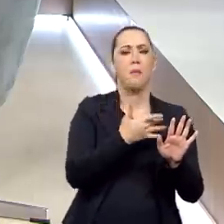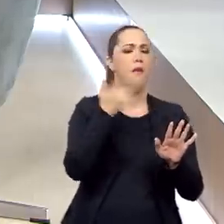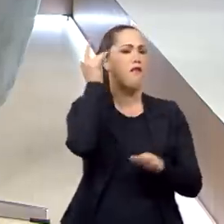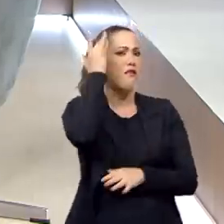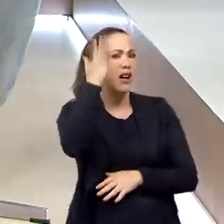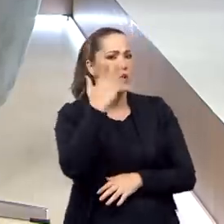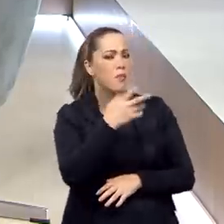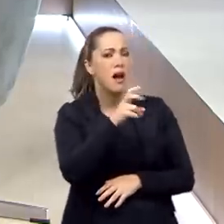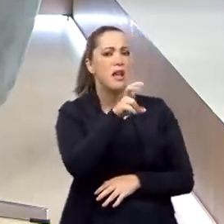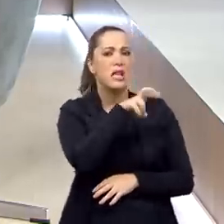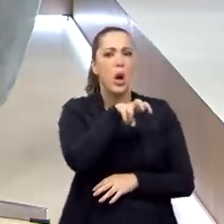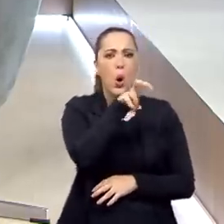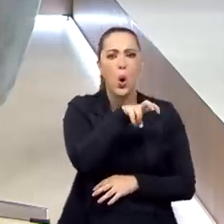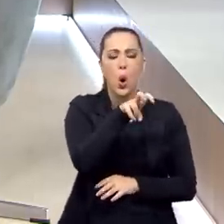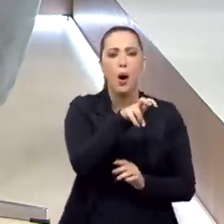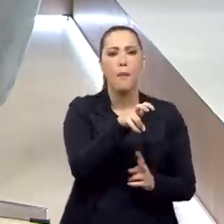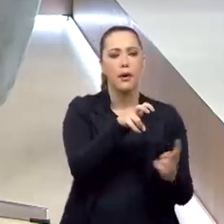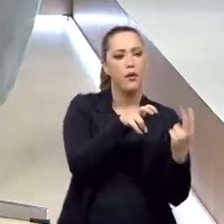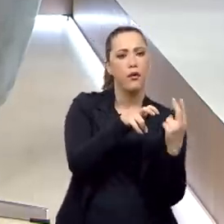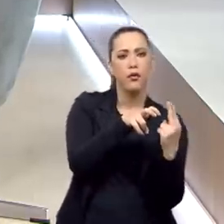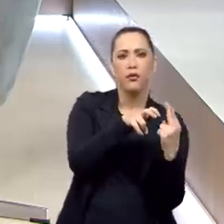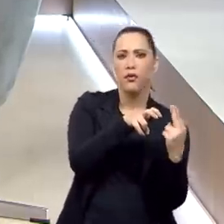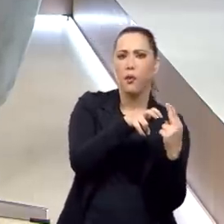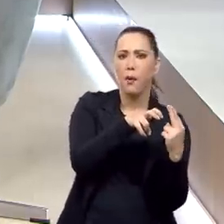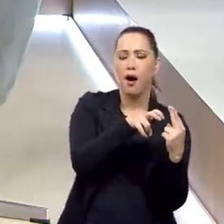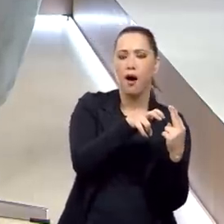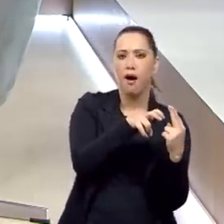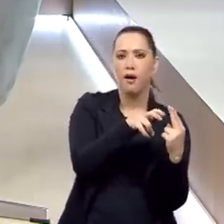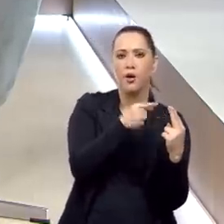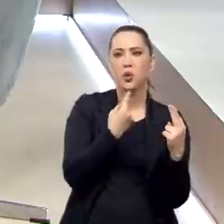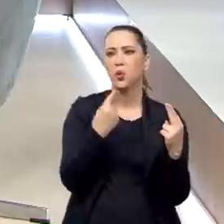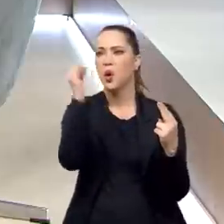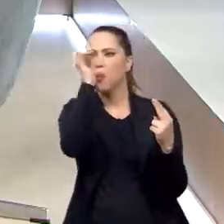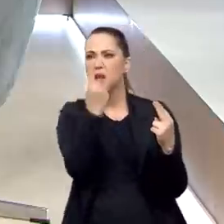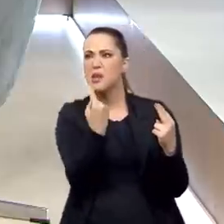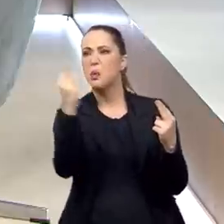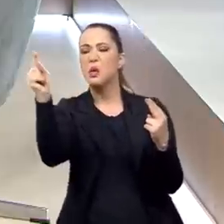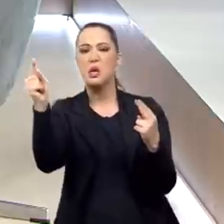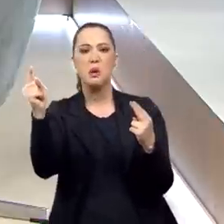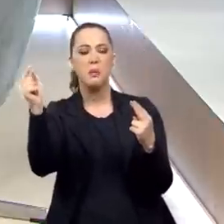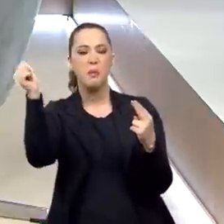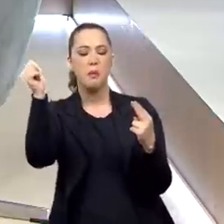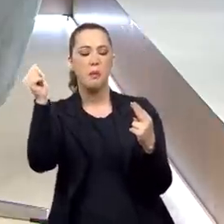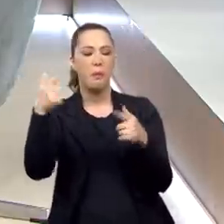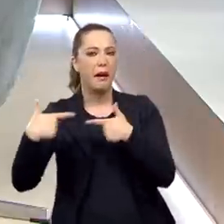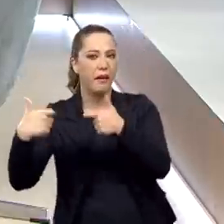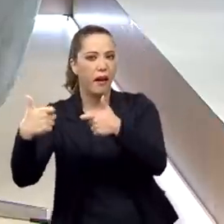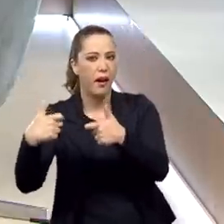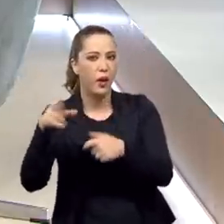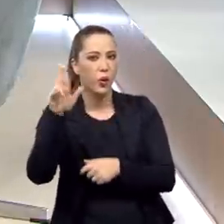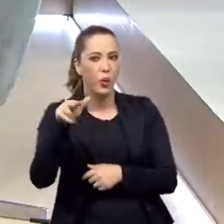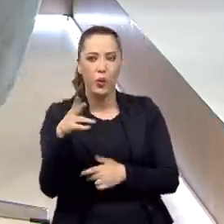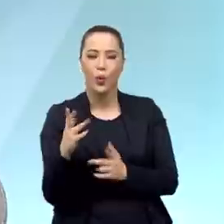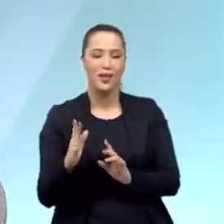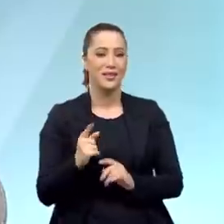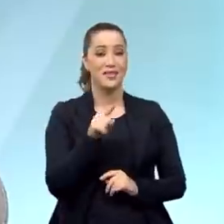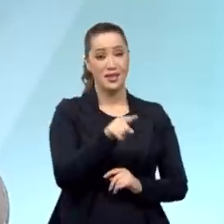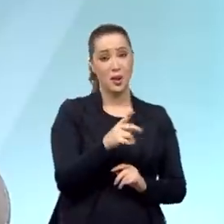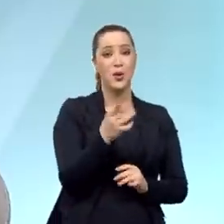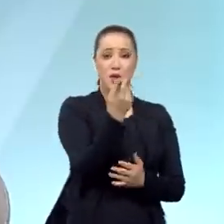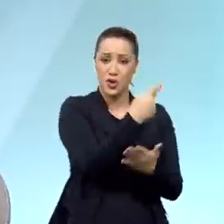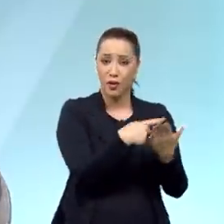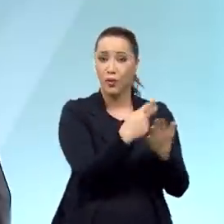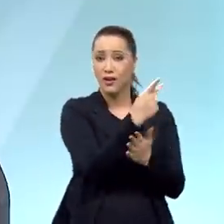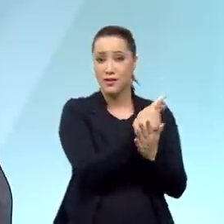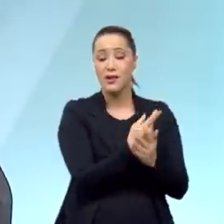posso dizer que foi o primeiro meme que aconteceu, que foi o desenho da cobra fumando. O símbolo